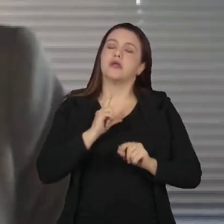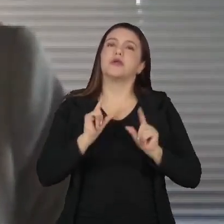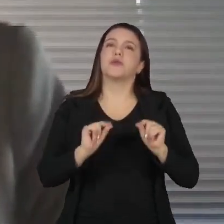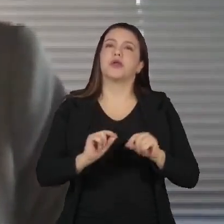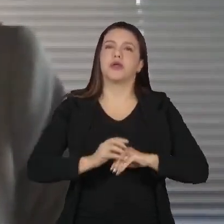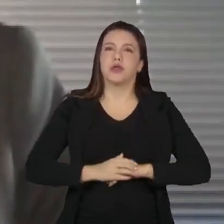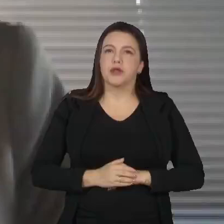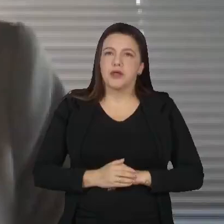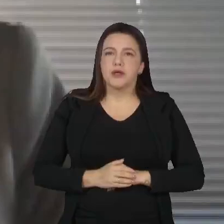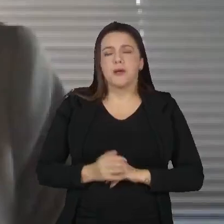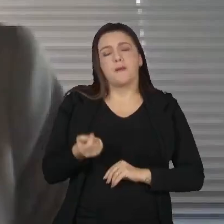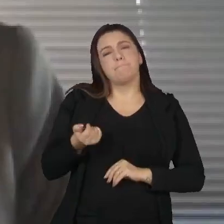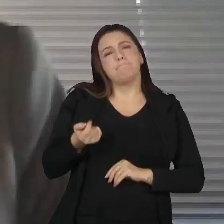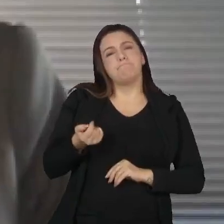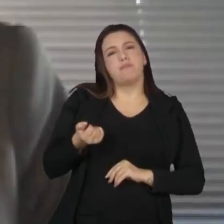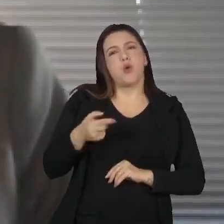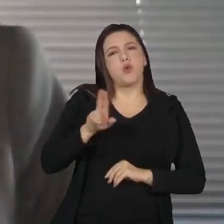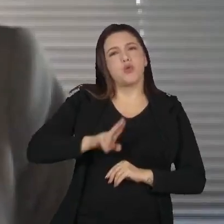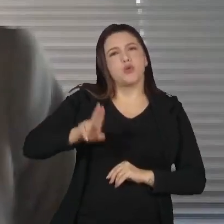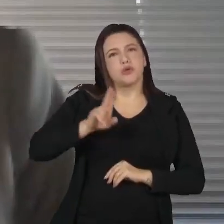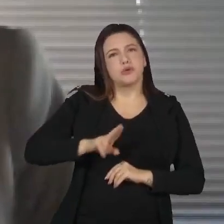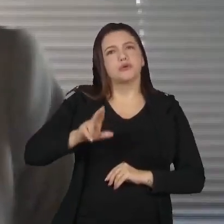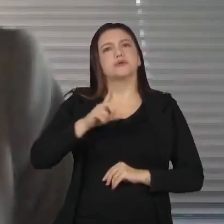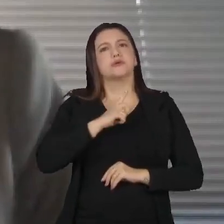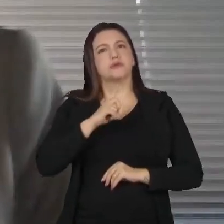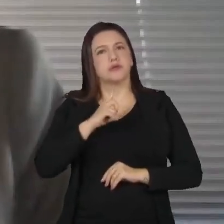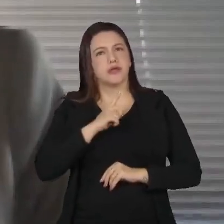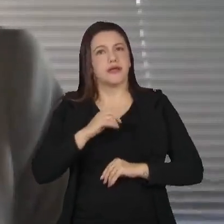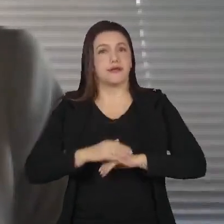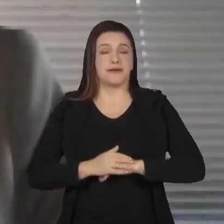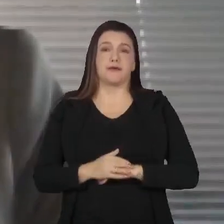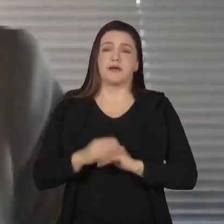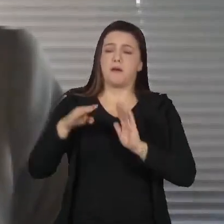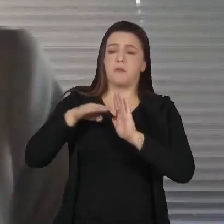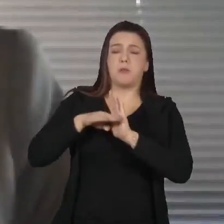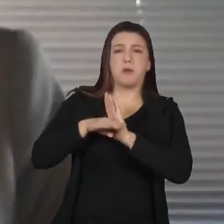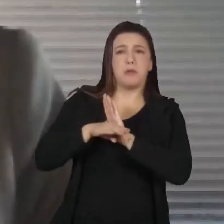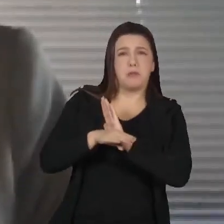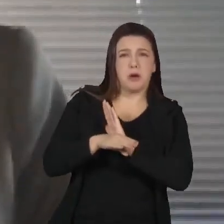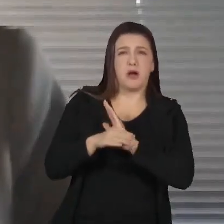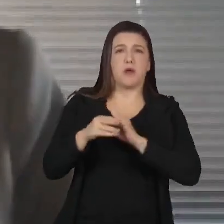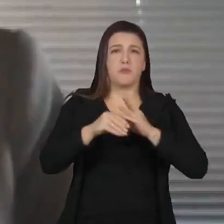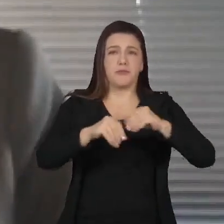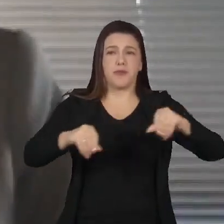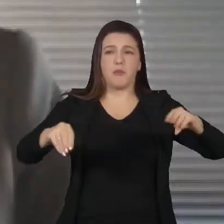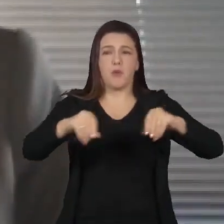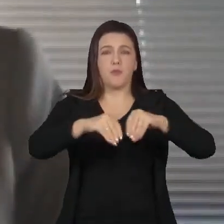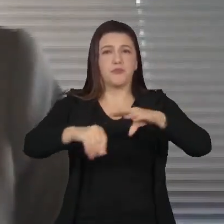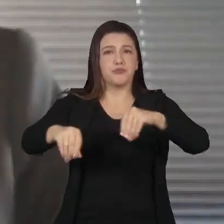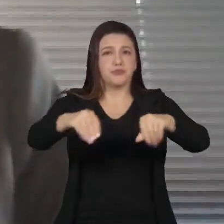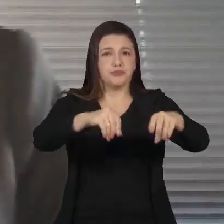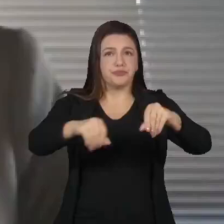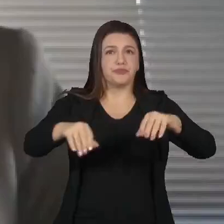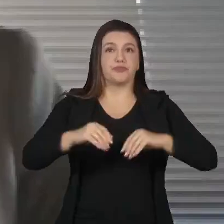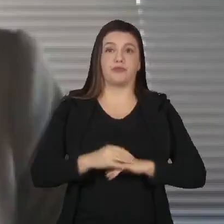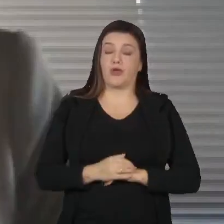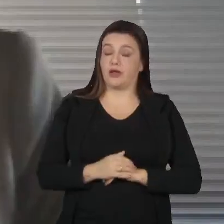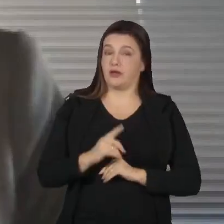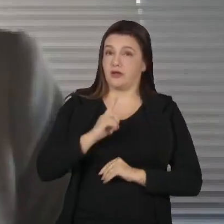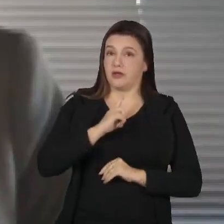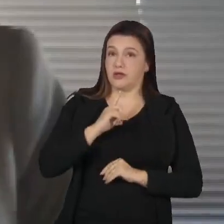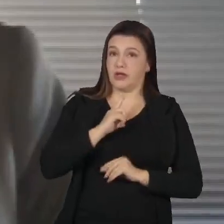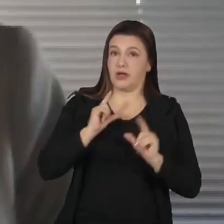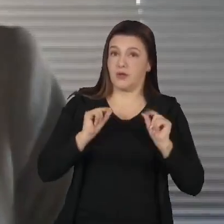pouco utilizadas. O termo técnico para isso é uma baixa taxa de lotação do pasto, ou seja, você tem